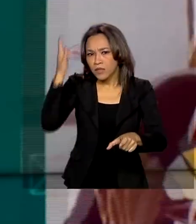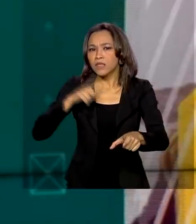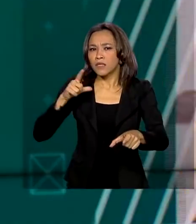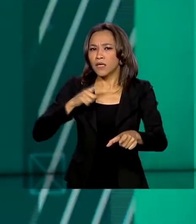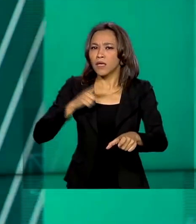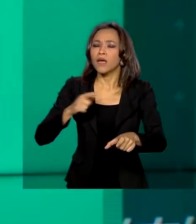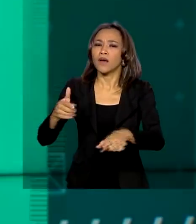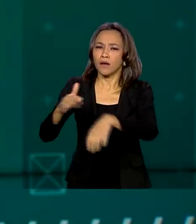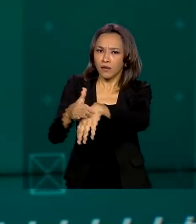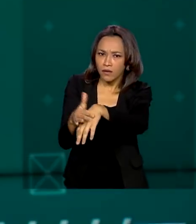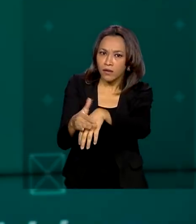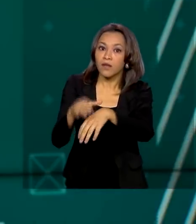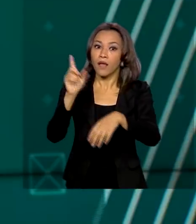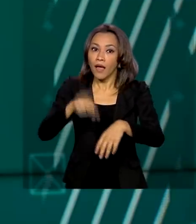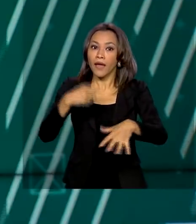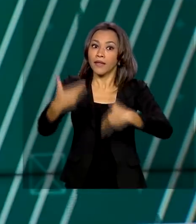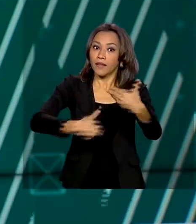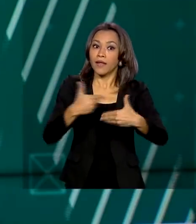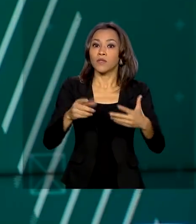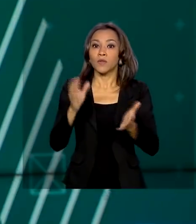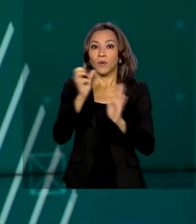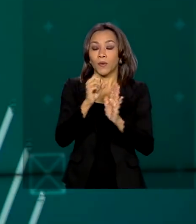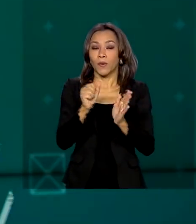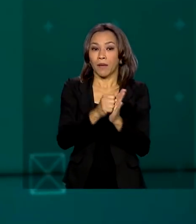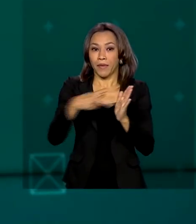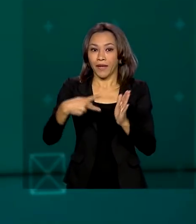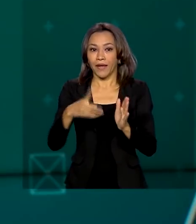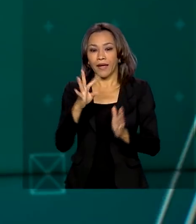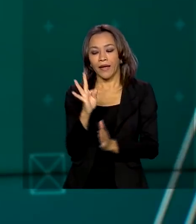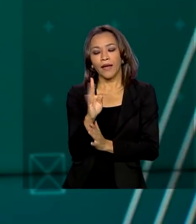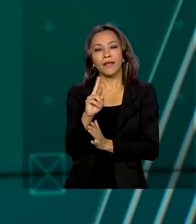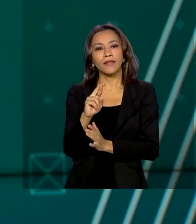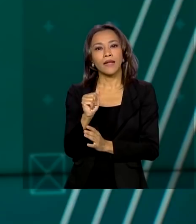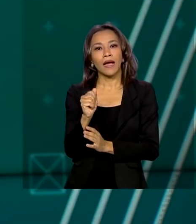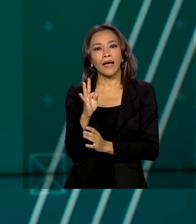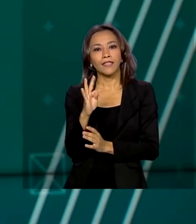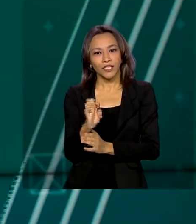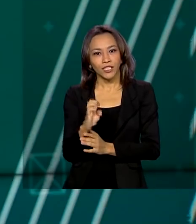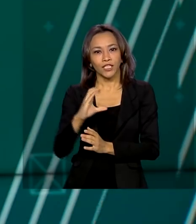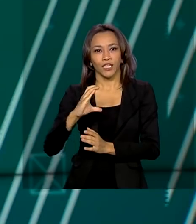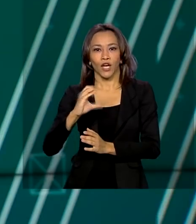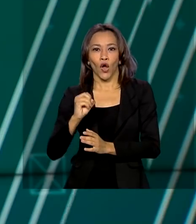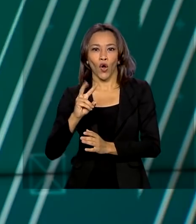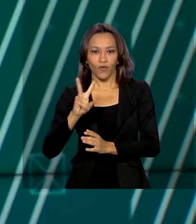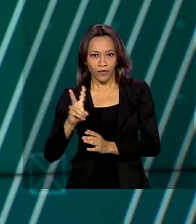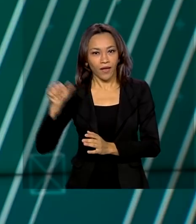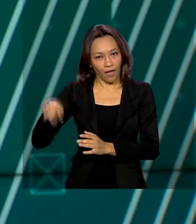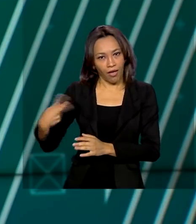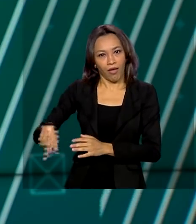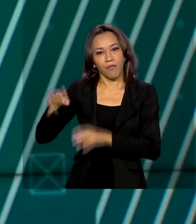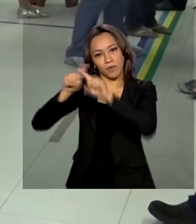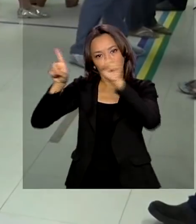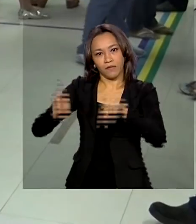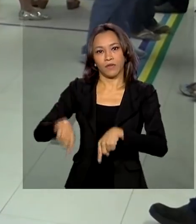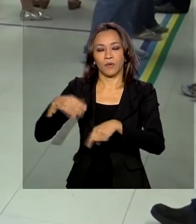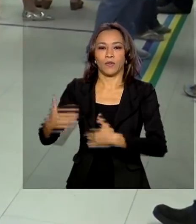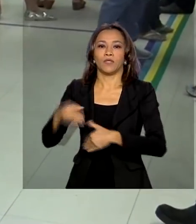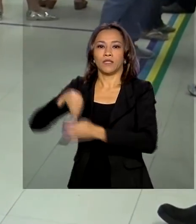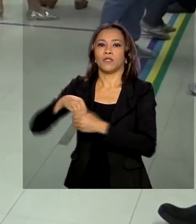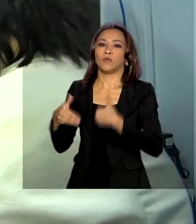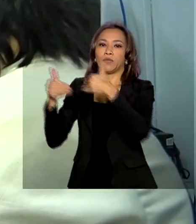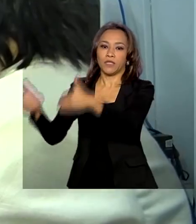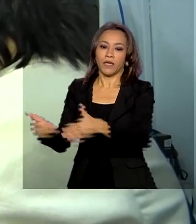um tratamento precoce. É o Tratcov, ferramenta desenvolvida por servidores do próprio ministério. O